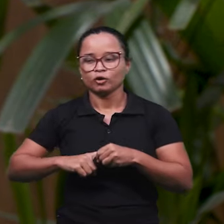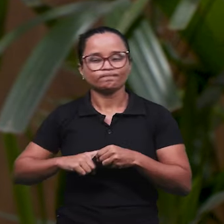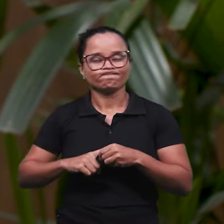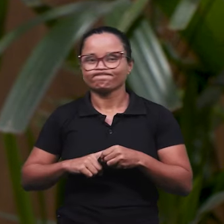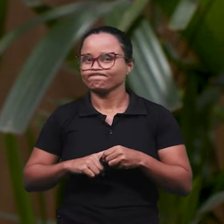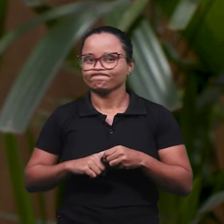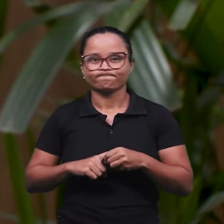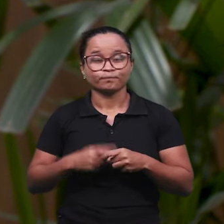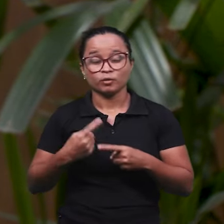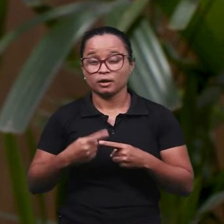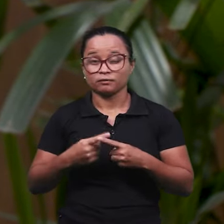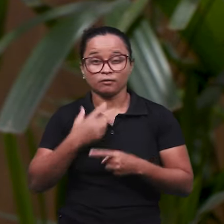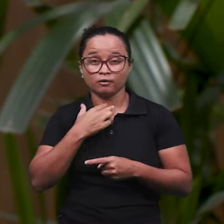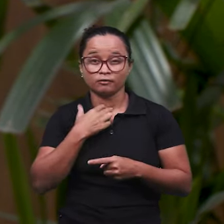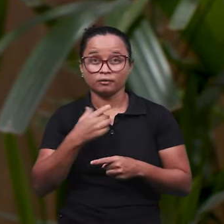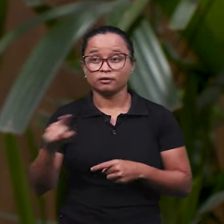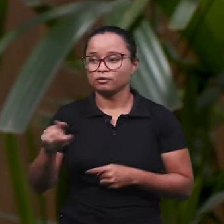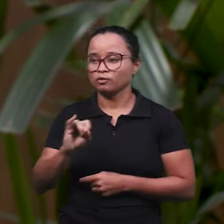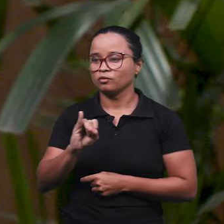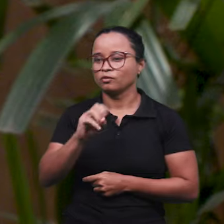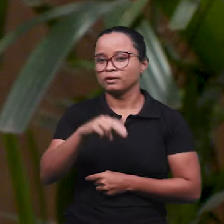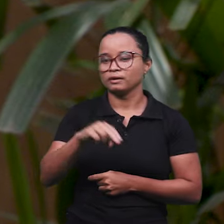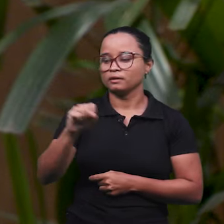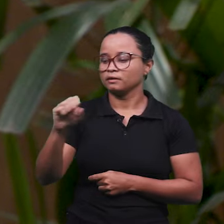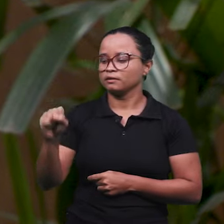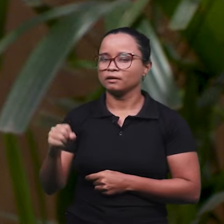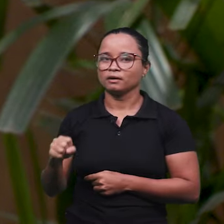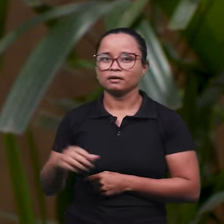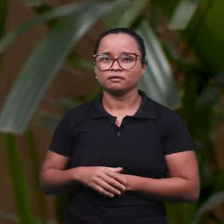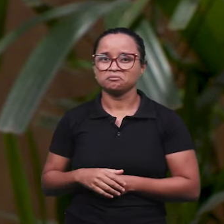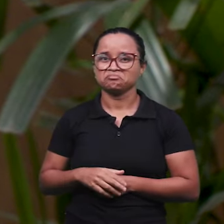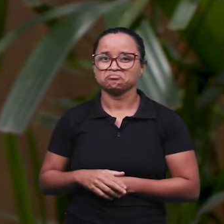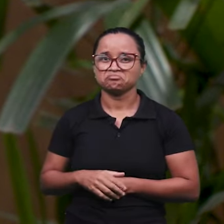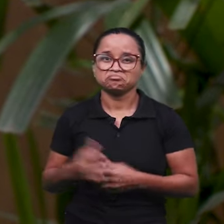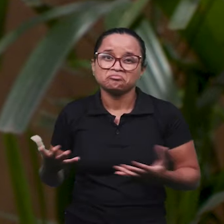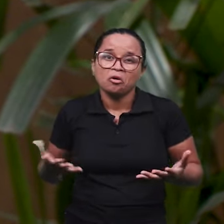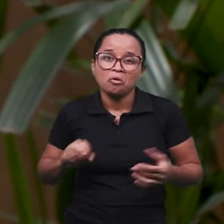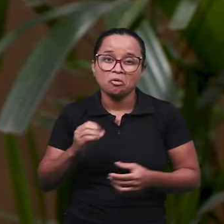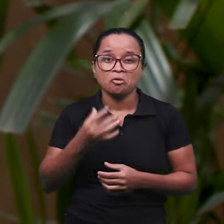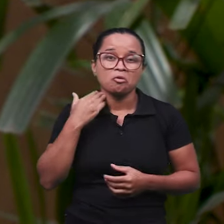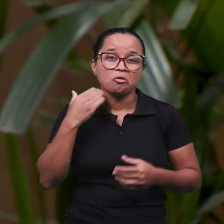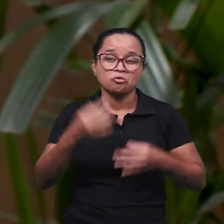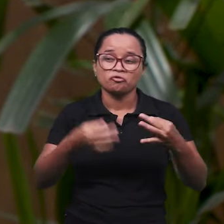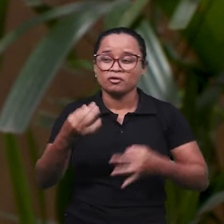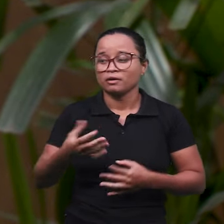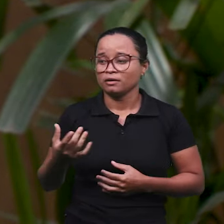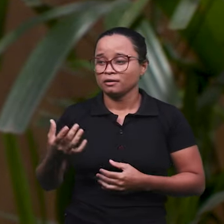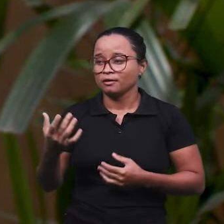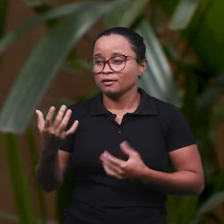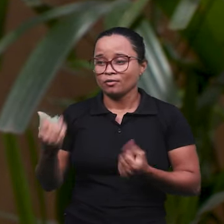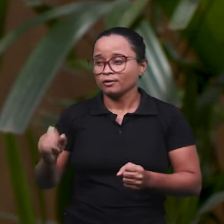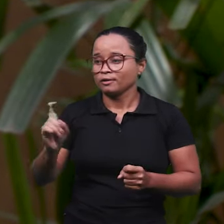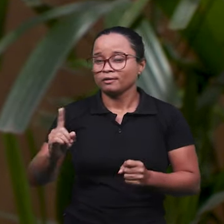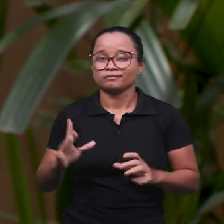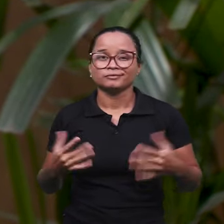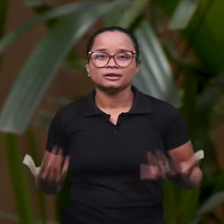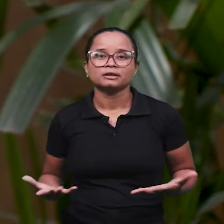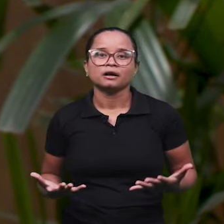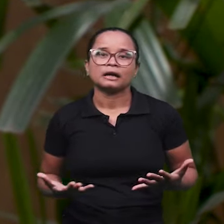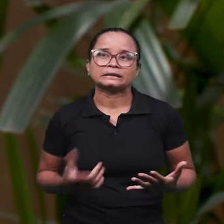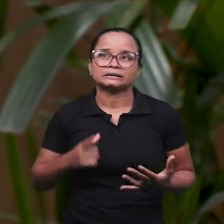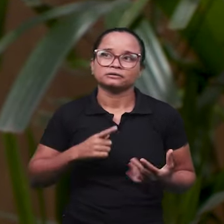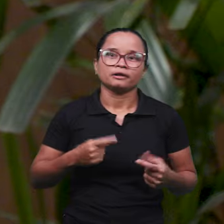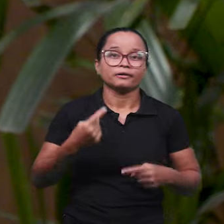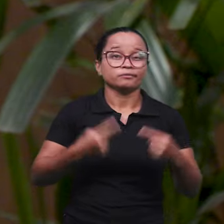porque estava inapto, como o doutor falou, e o INSS simplesmente nega ou o juiz se defere, enfim. E aí, de quem receber? Aí surge essa